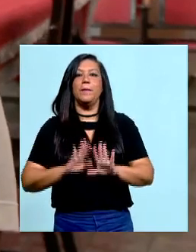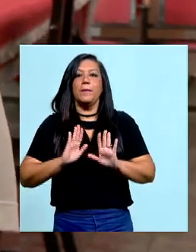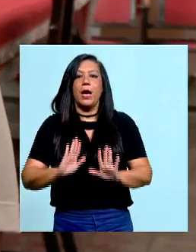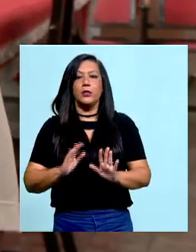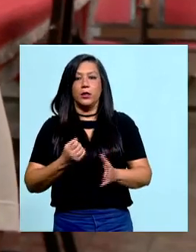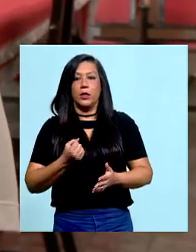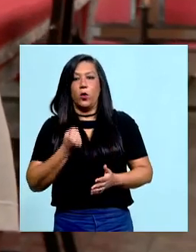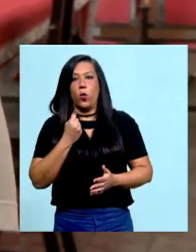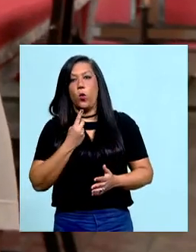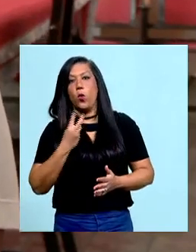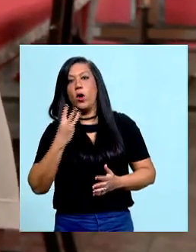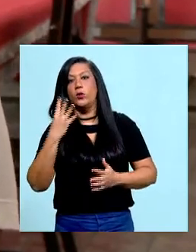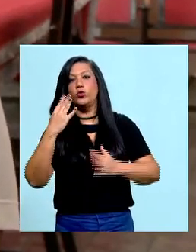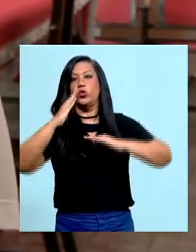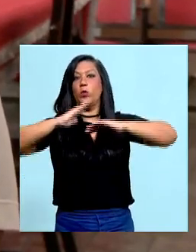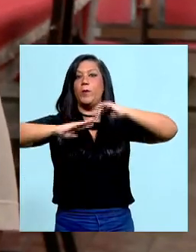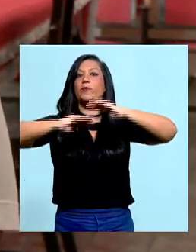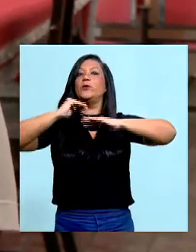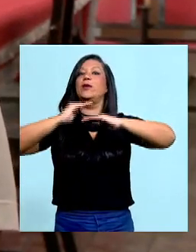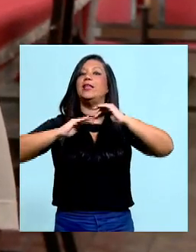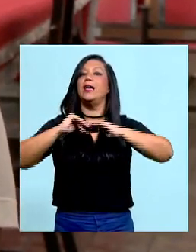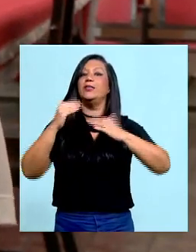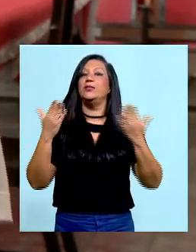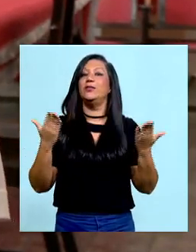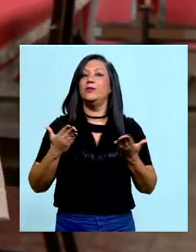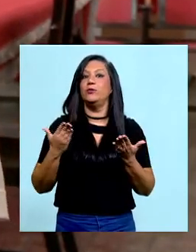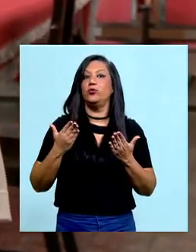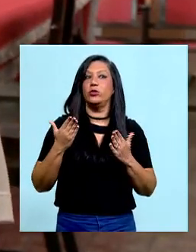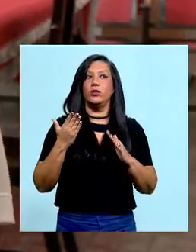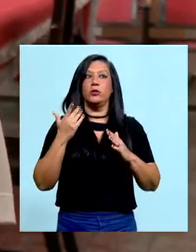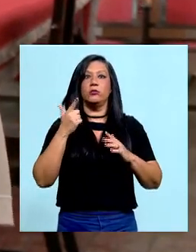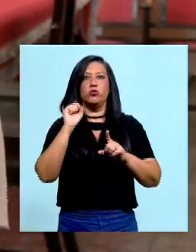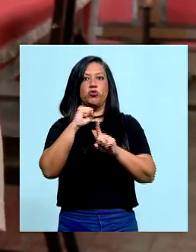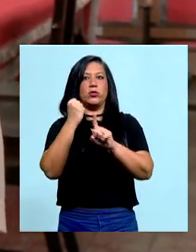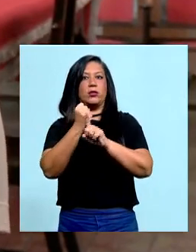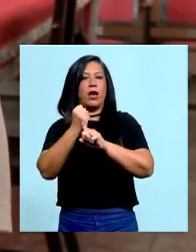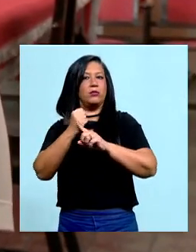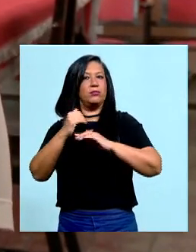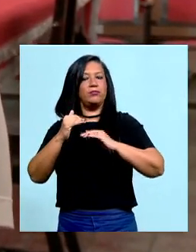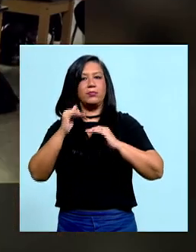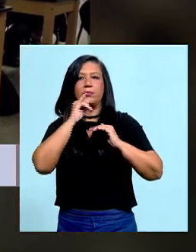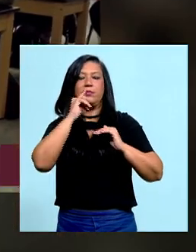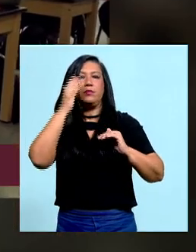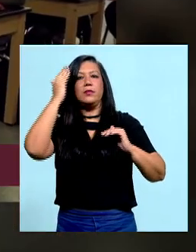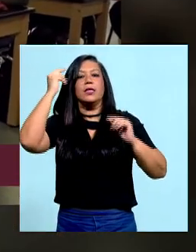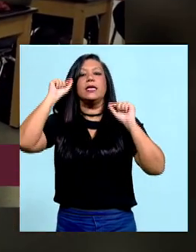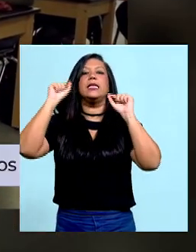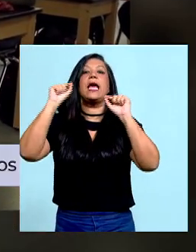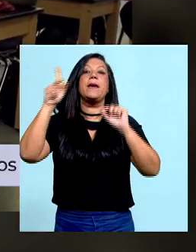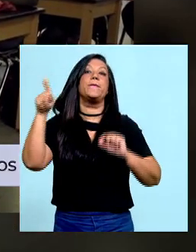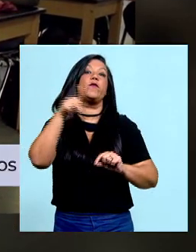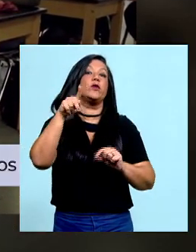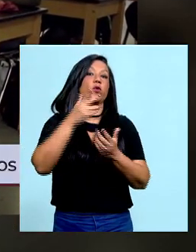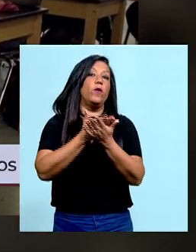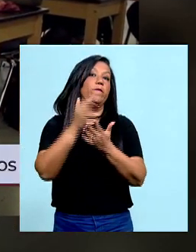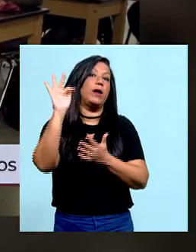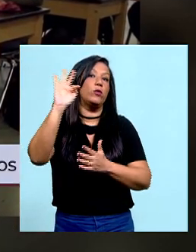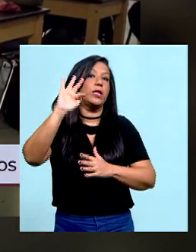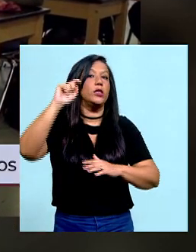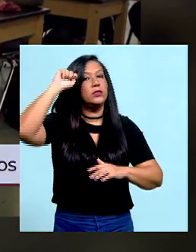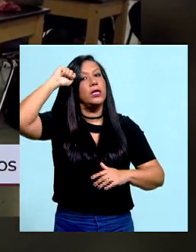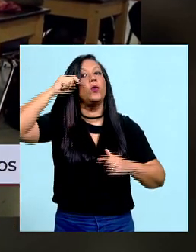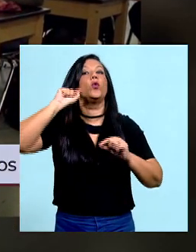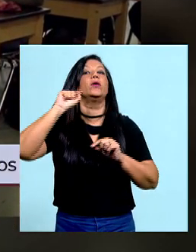profissionais com grande destaque na sociedade. Aí nós podemos pensar quem são os professores universitários